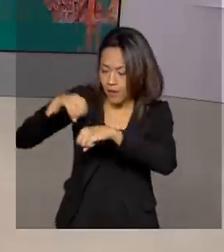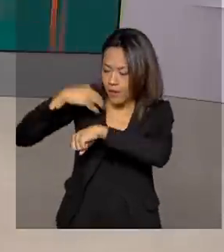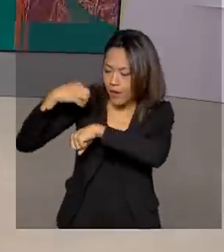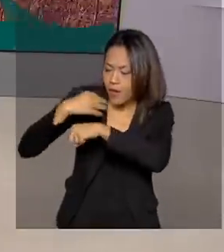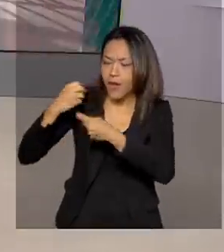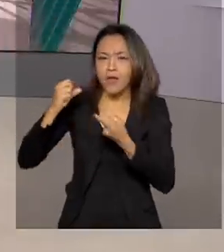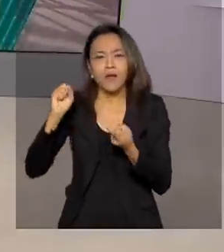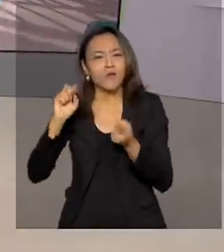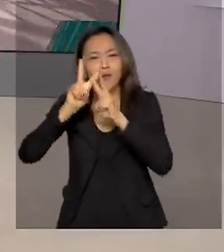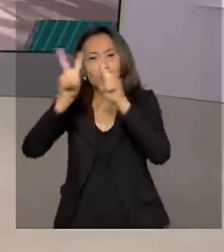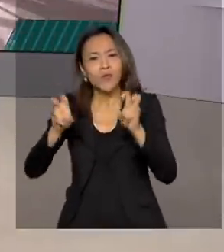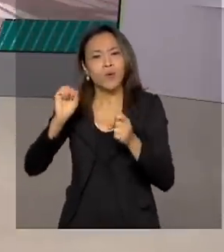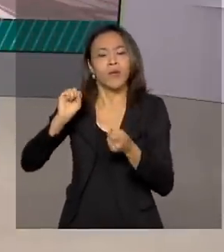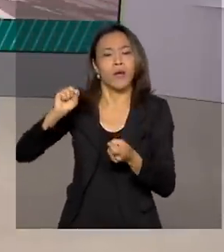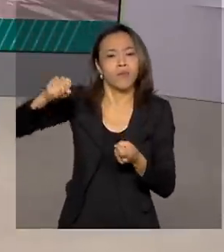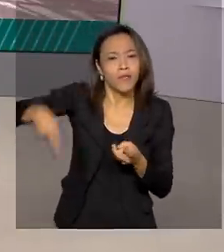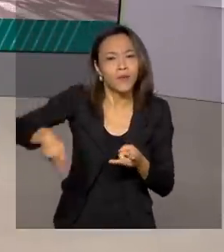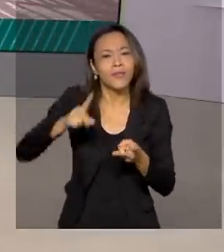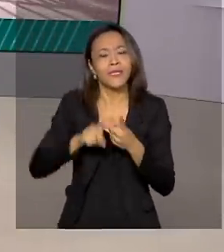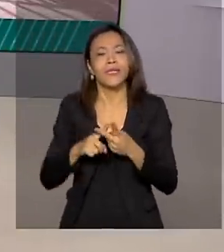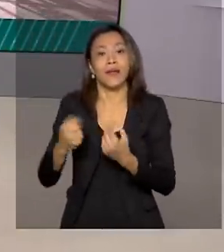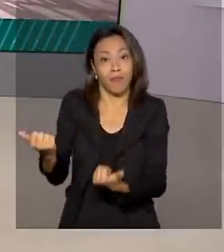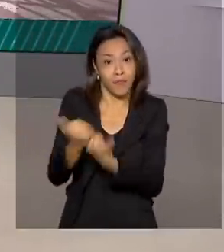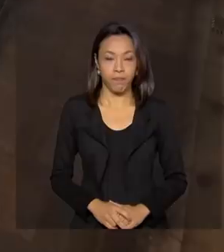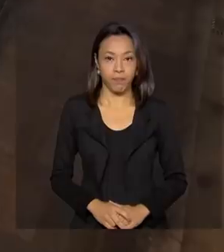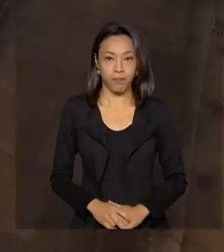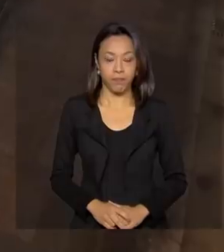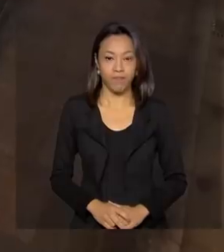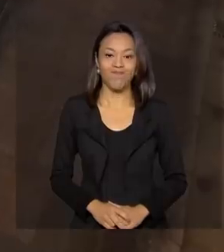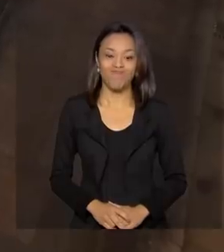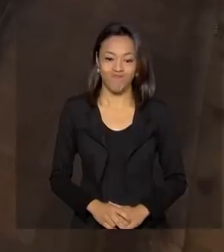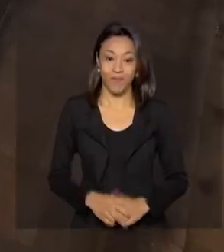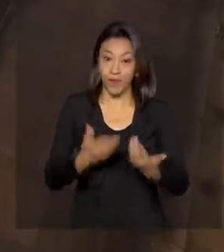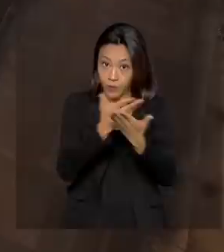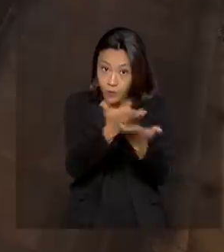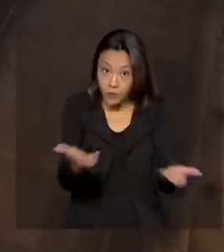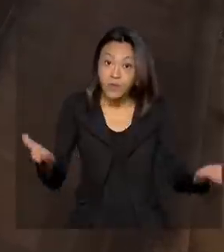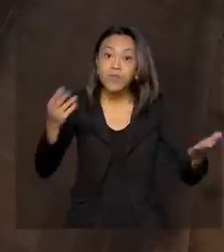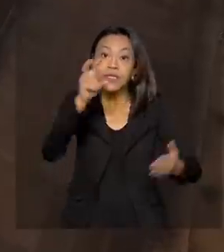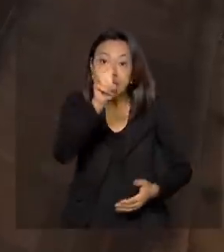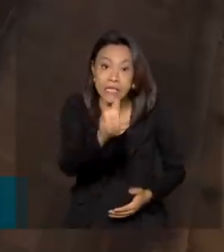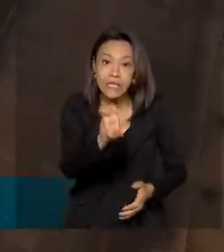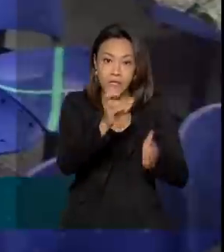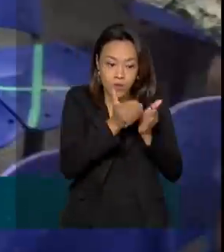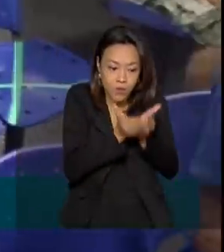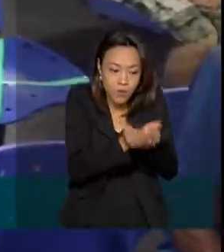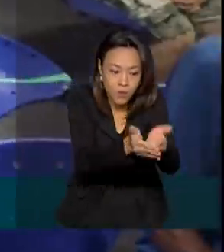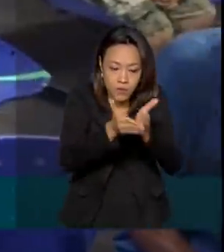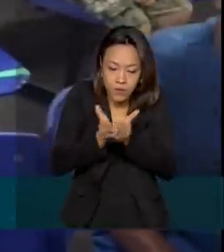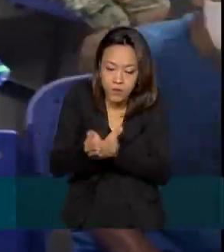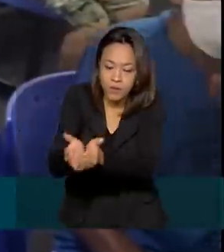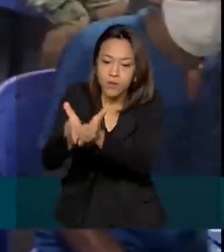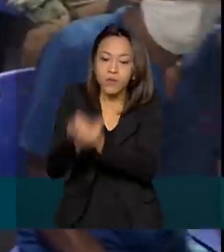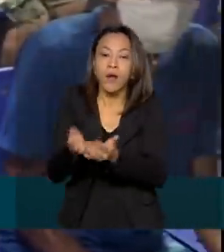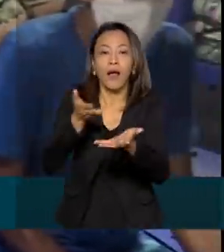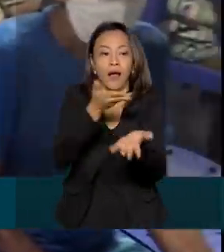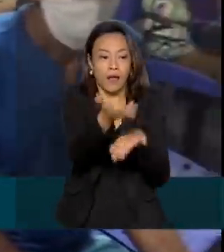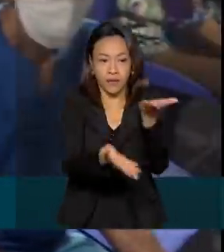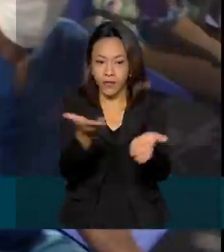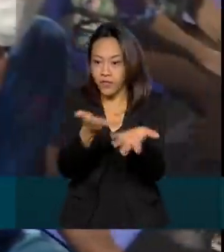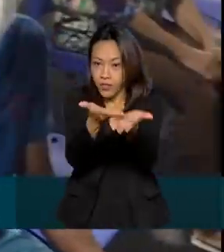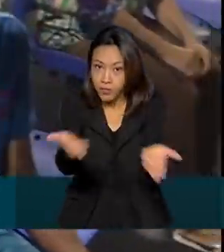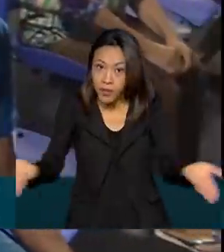auxílios em geral e salário maternidade. Ao todo, cinco unidades do barco flutuante prestam atendimento às